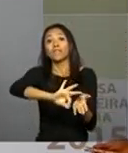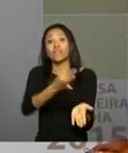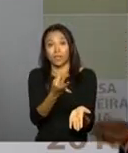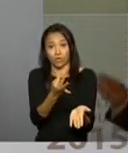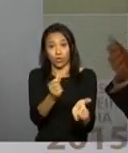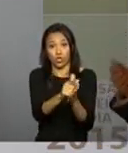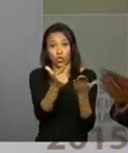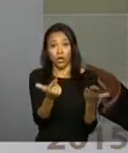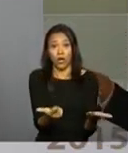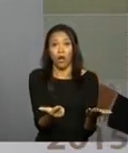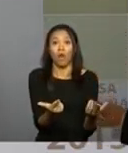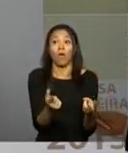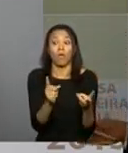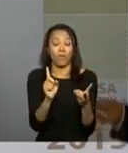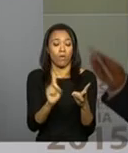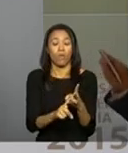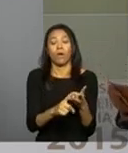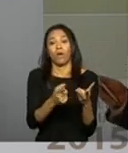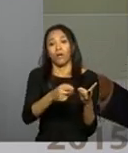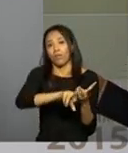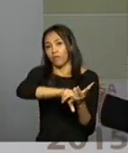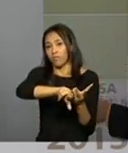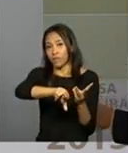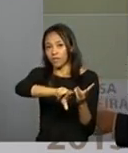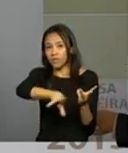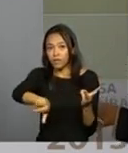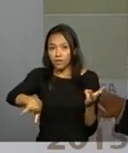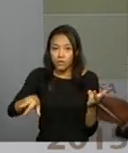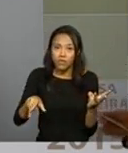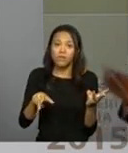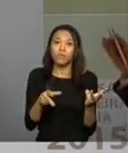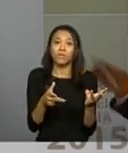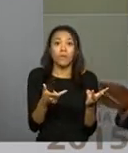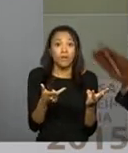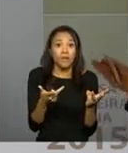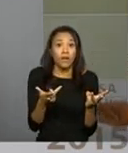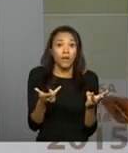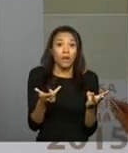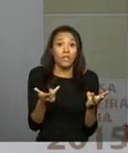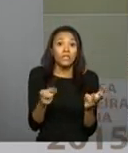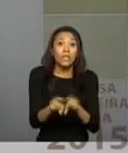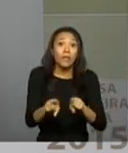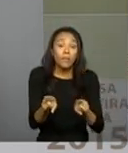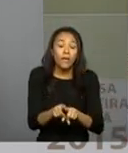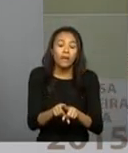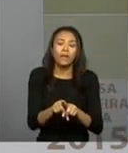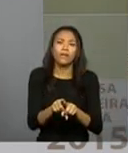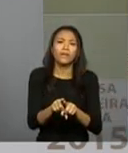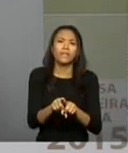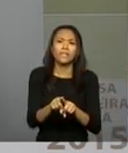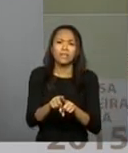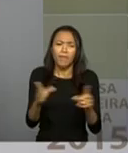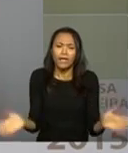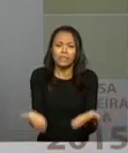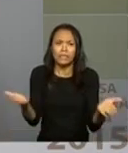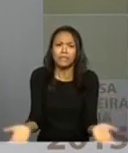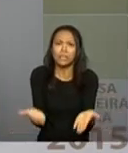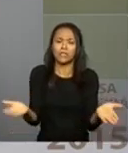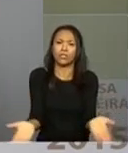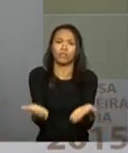firewall que os privados jornais brasileiros criaram nos últimos anos para incentivar